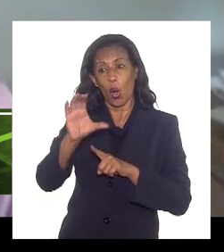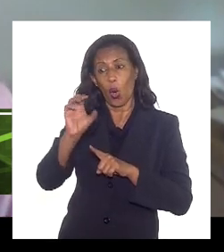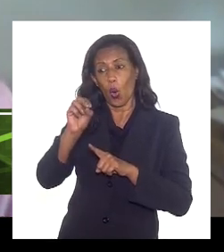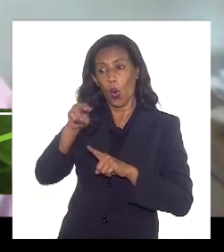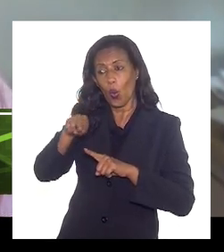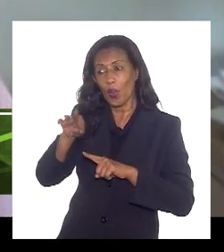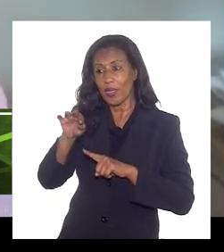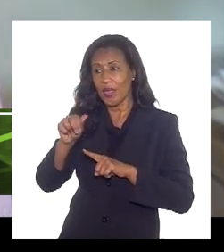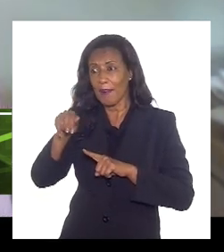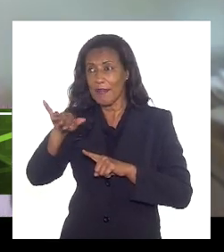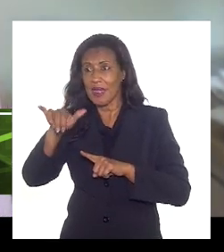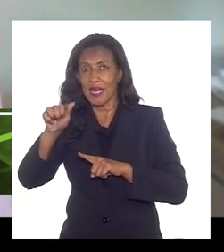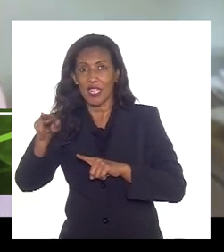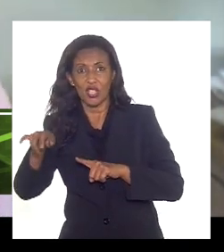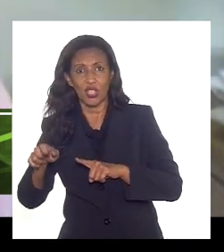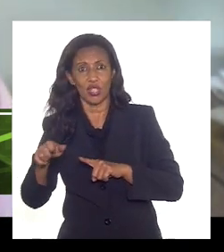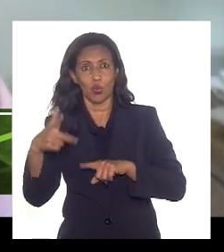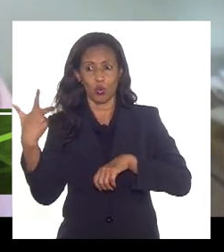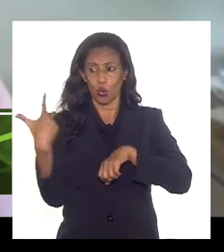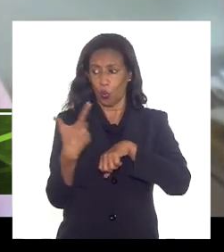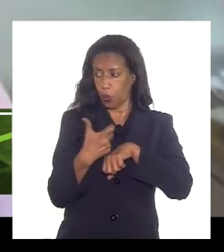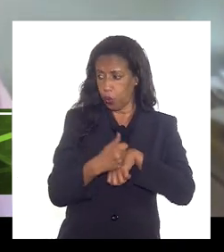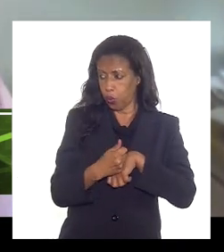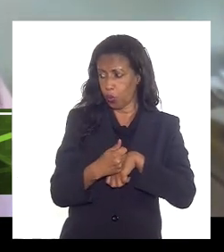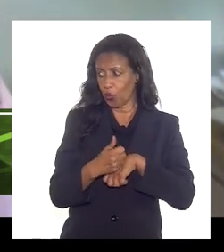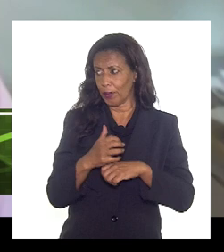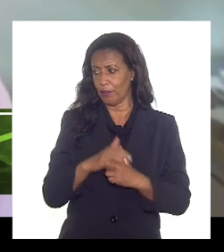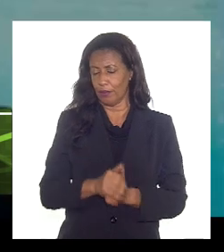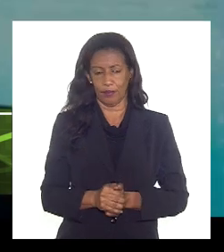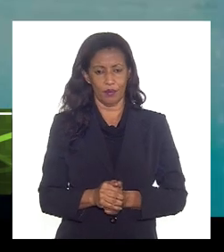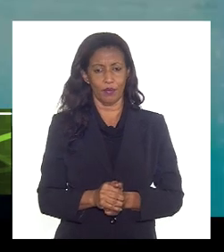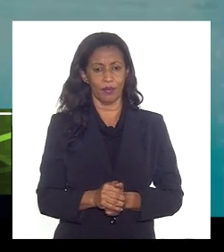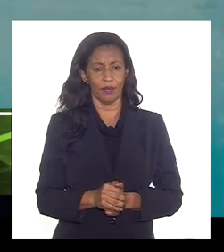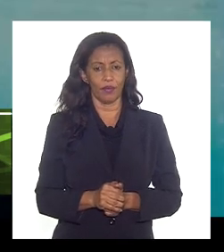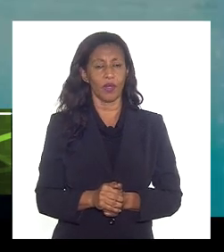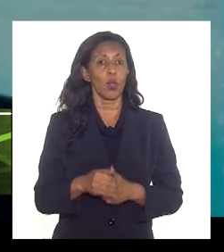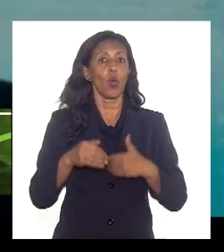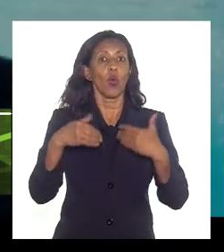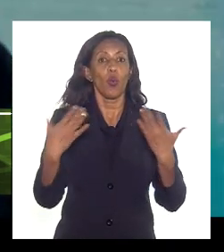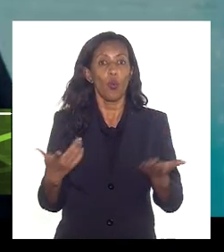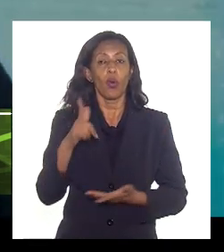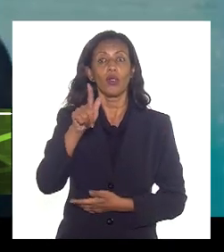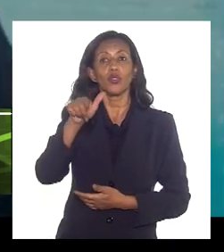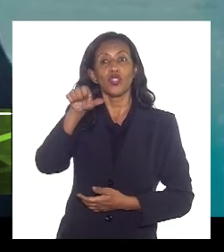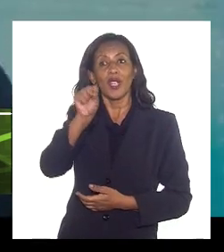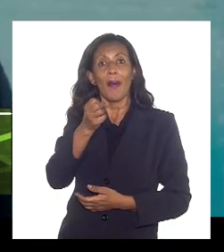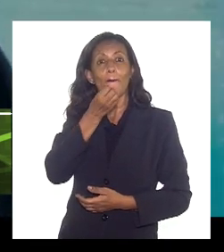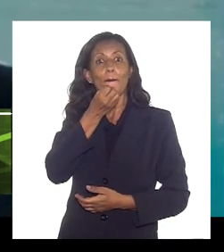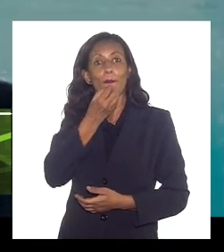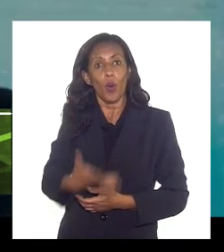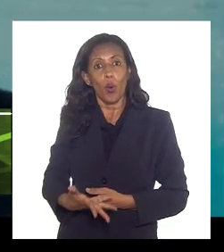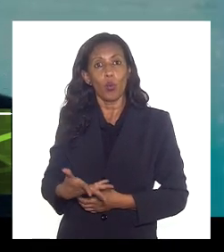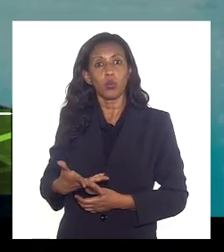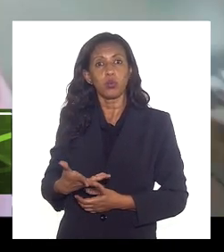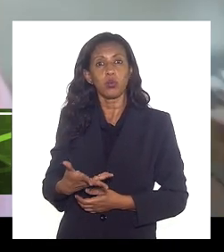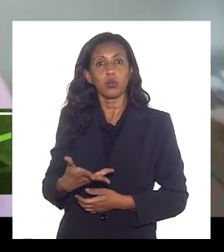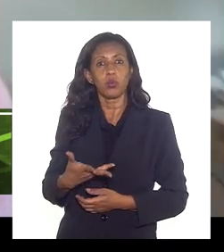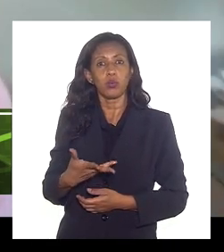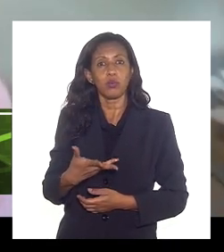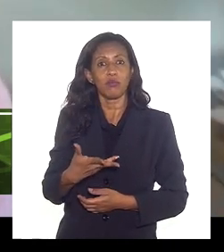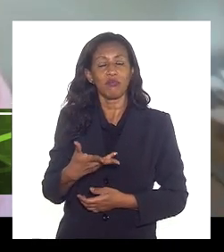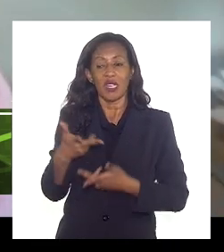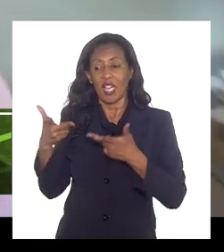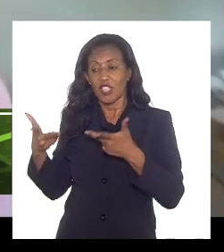contaminantes suas reinjetas em média grosso modo no tupi quanto de gás bom a gente não